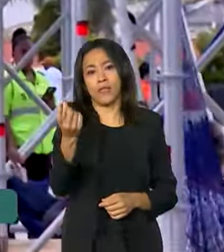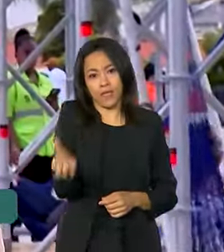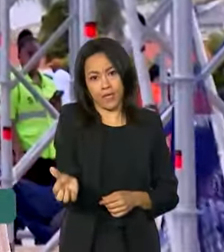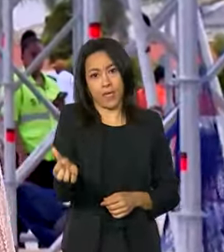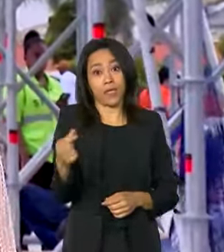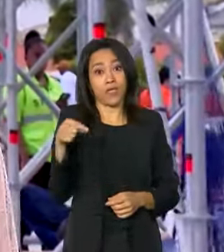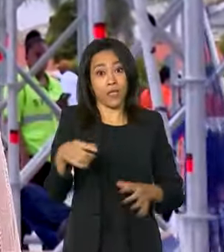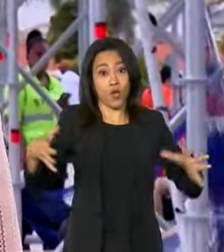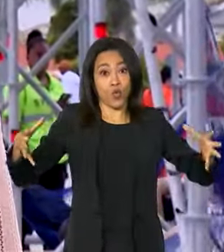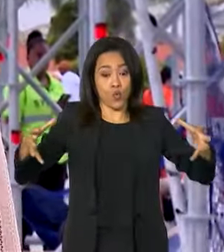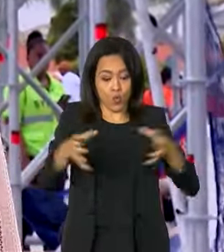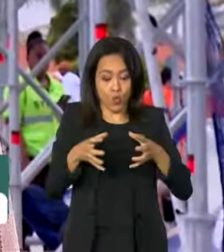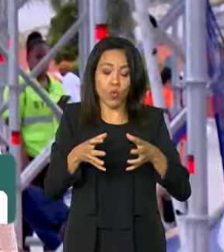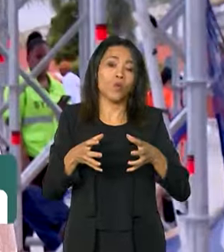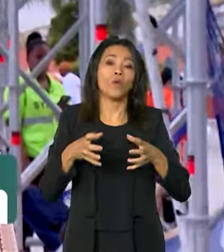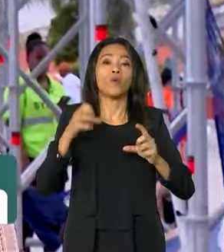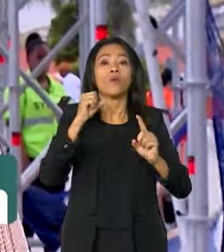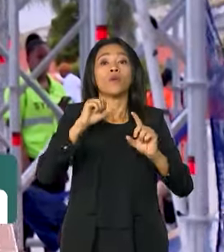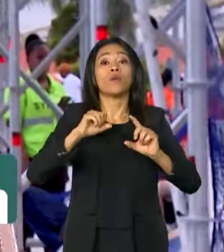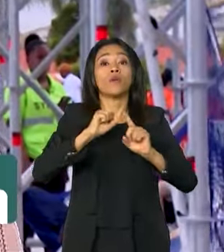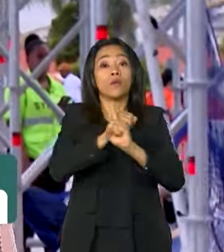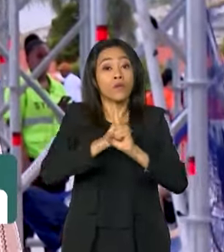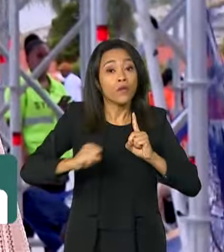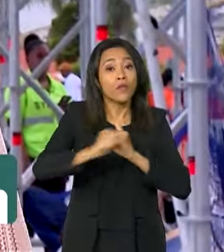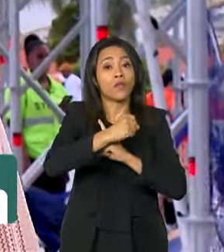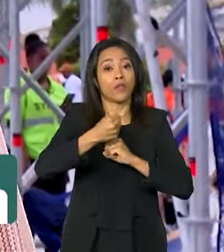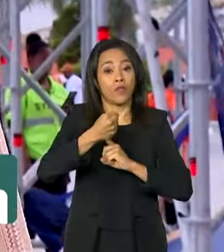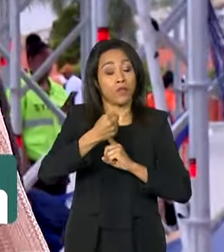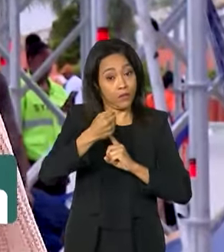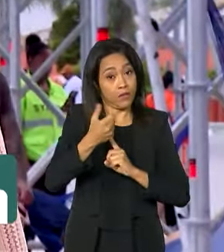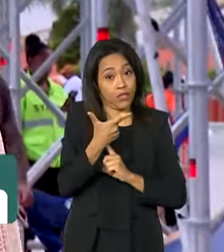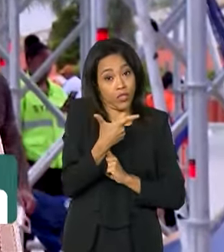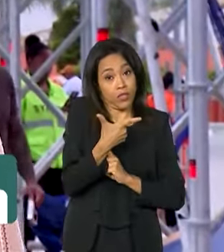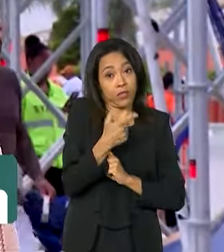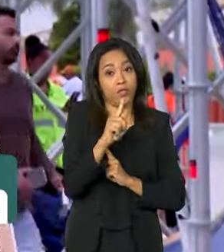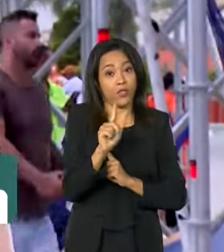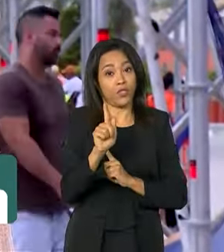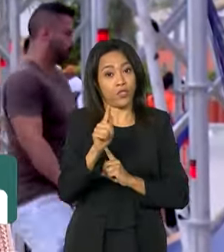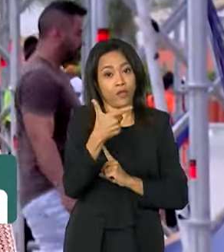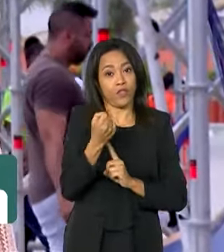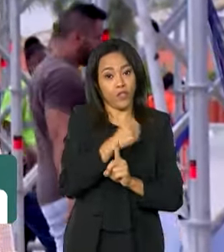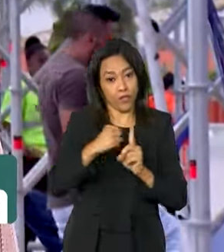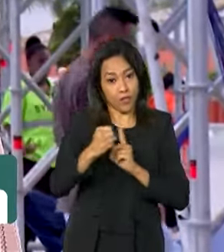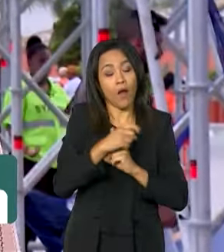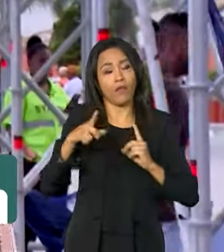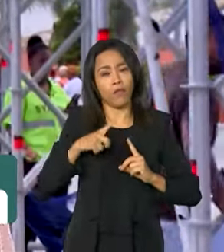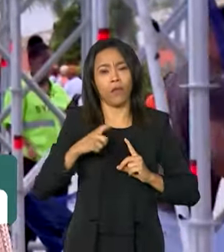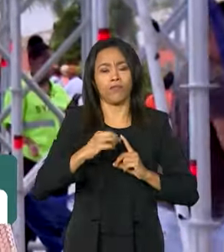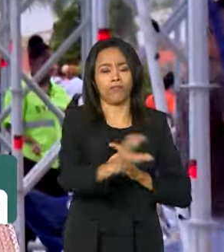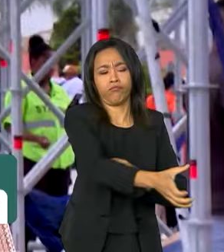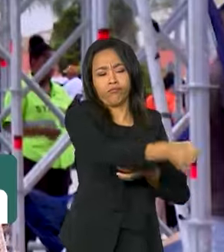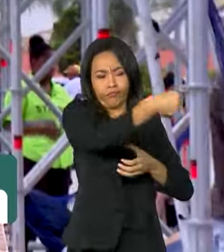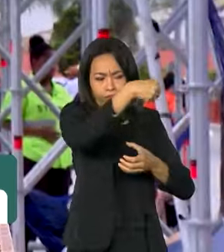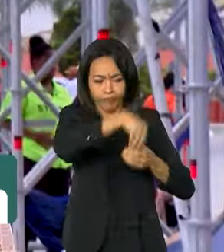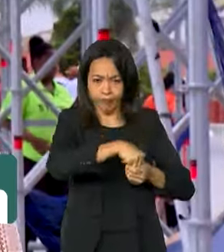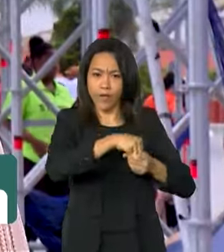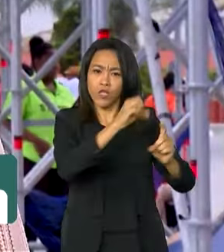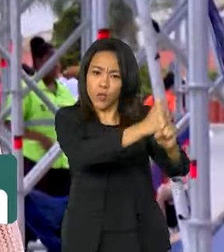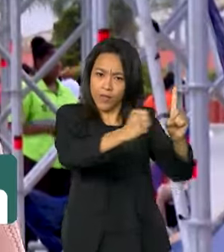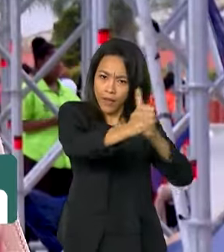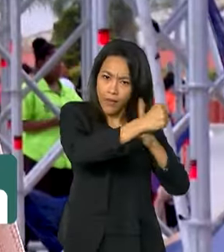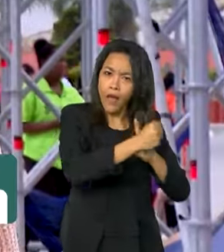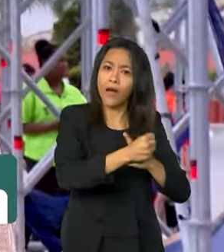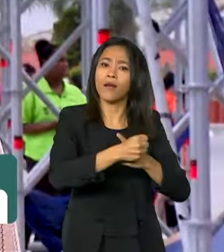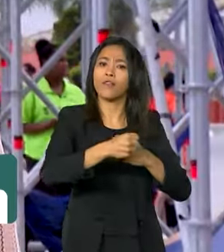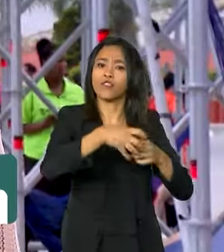a Cúpula do G20 Social. Essa cúpula, ela reúne organizações da sociedade civil do Brasil, mas